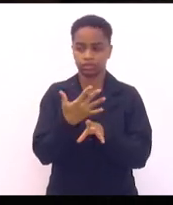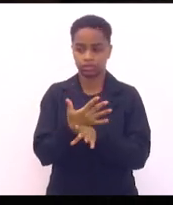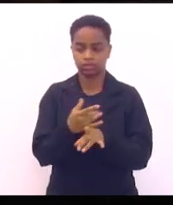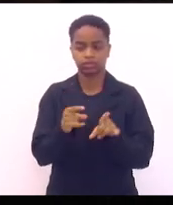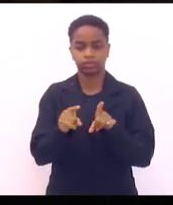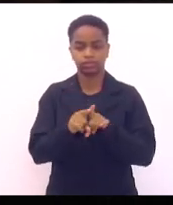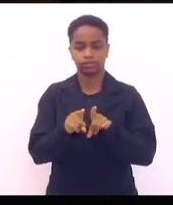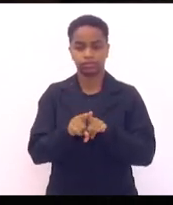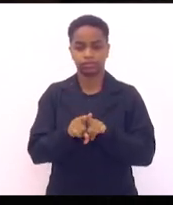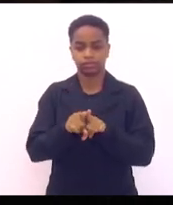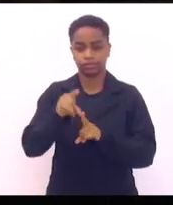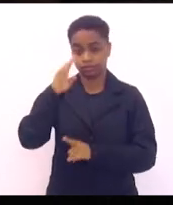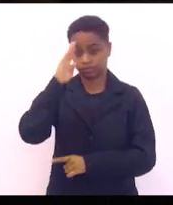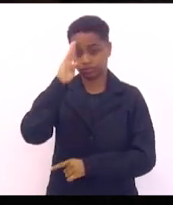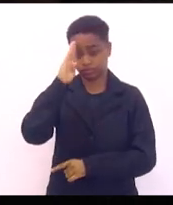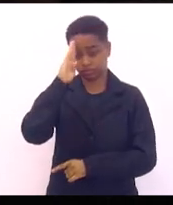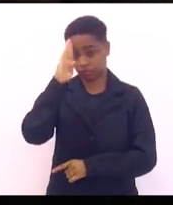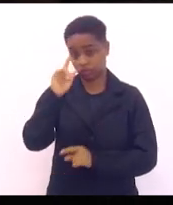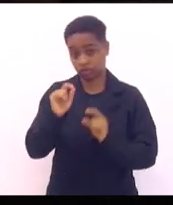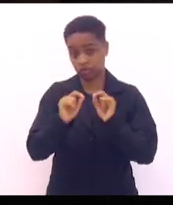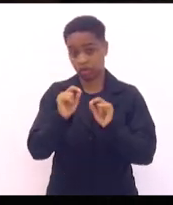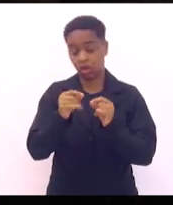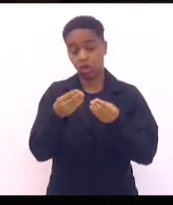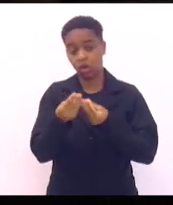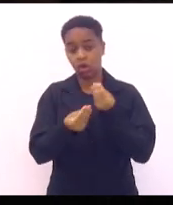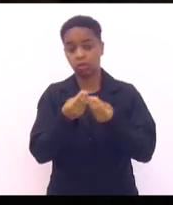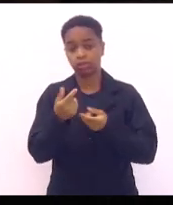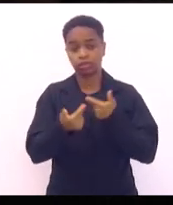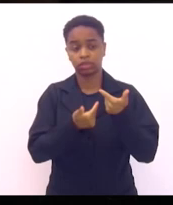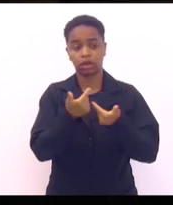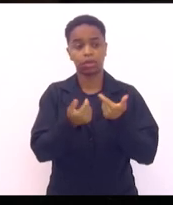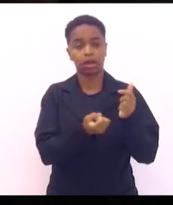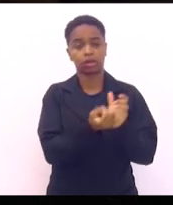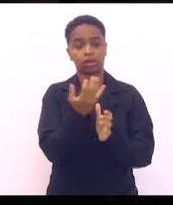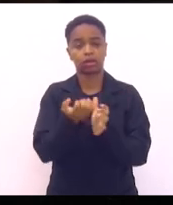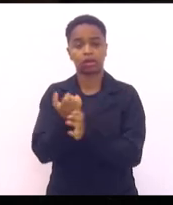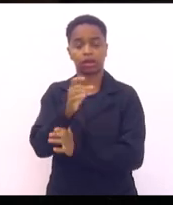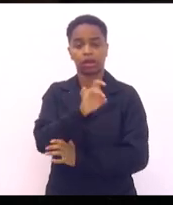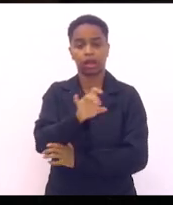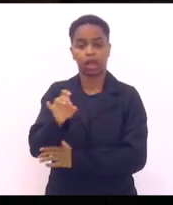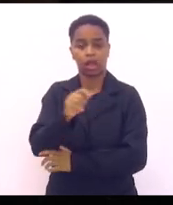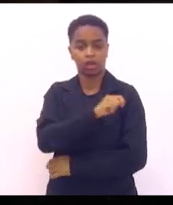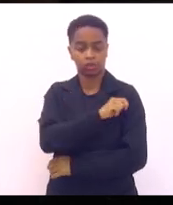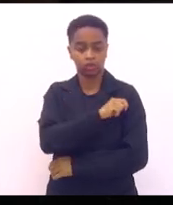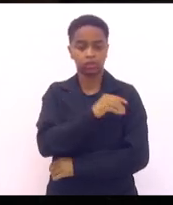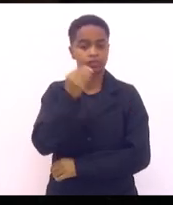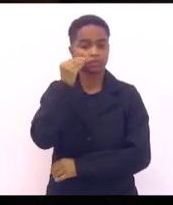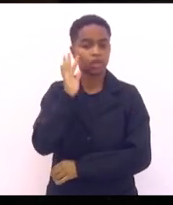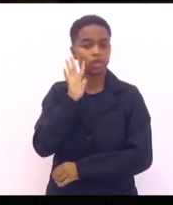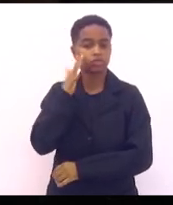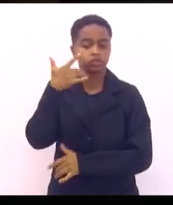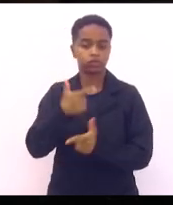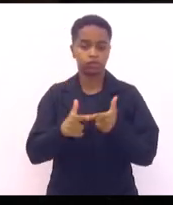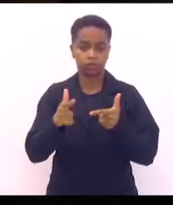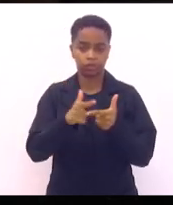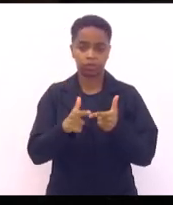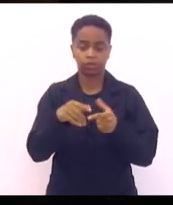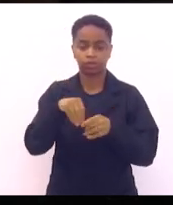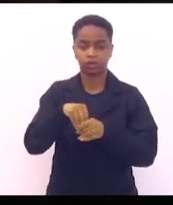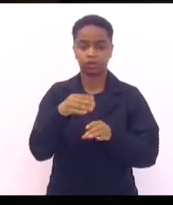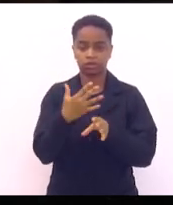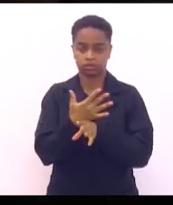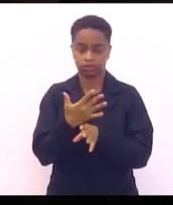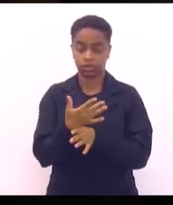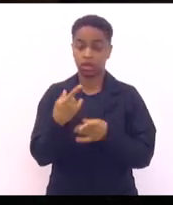específicos exatamente esse trabalho desenvolvido pelos alunos que serve para resolver problemas nas cidades.